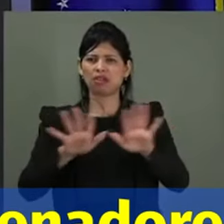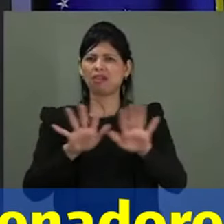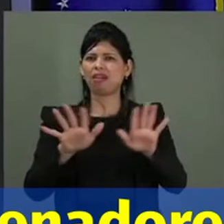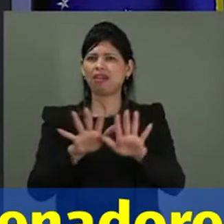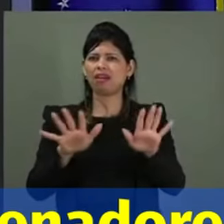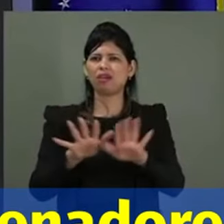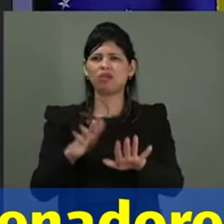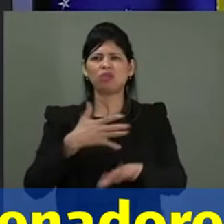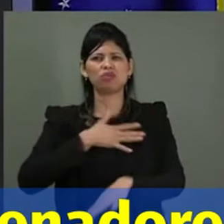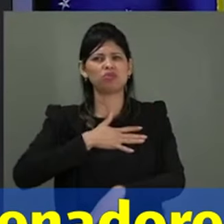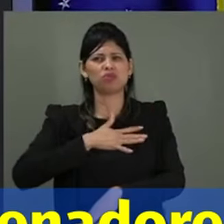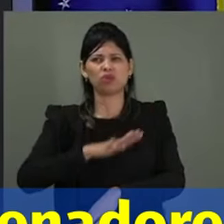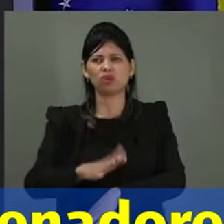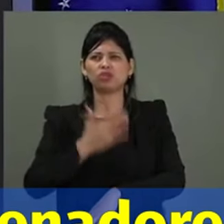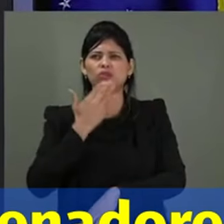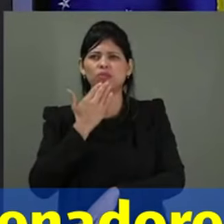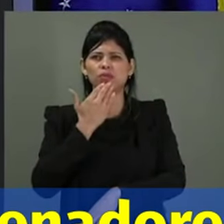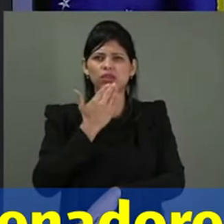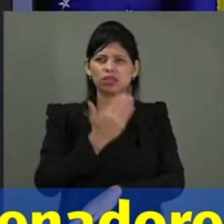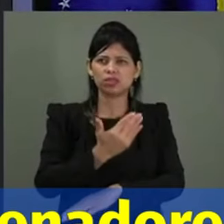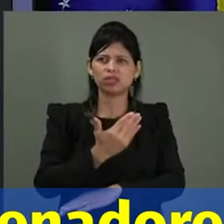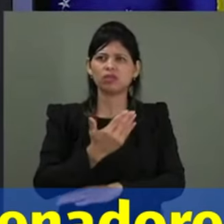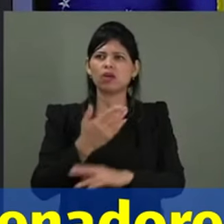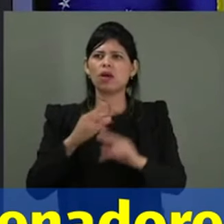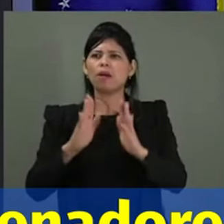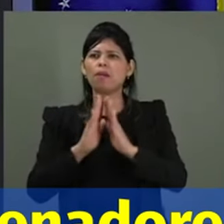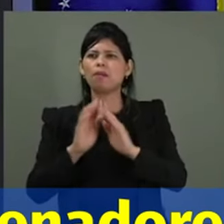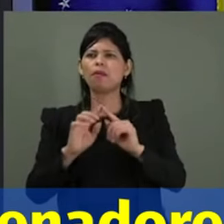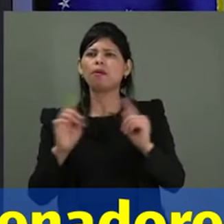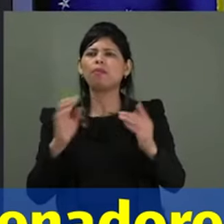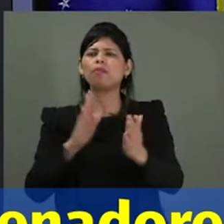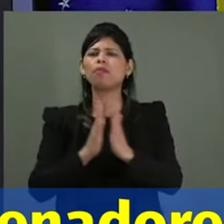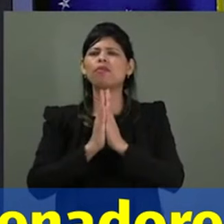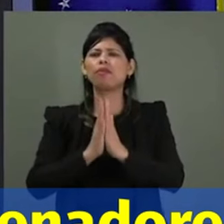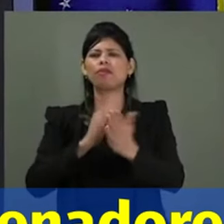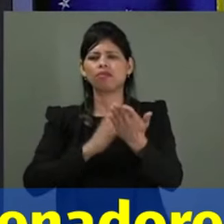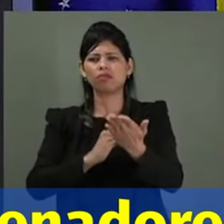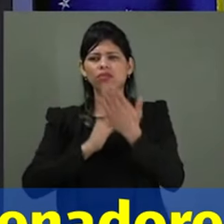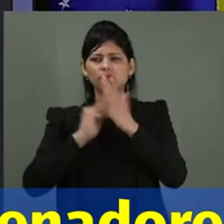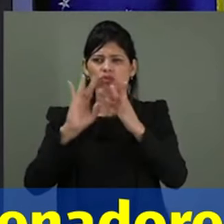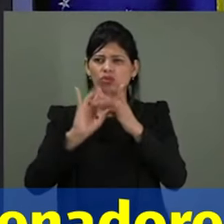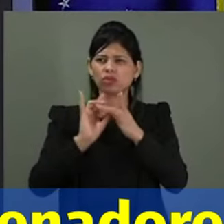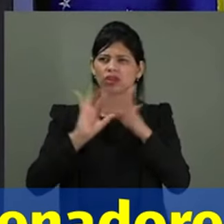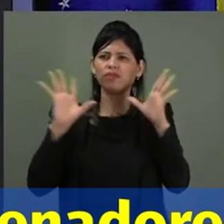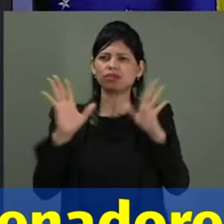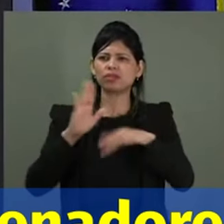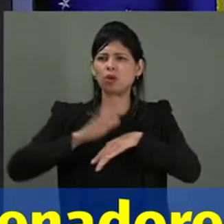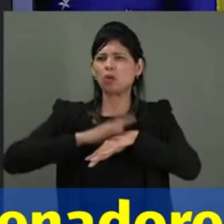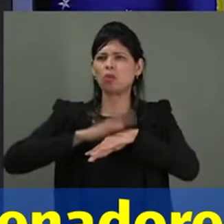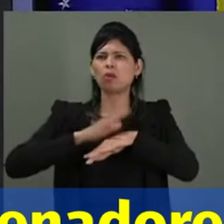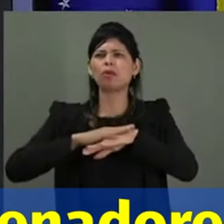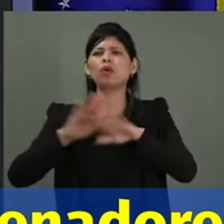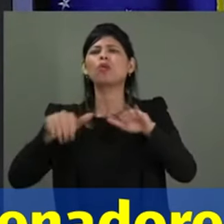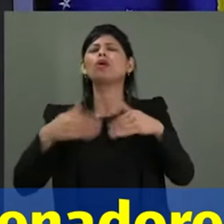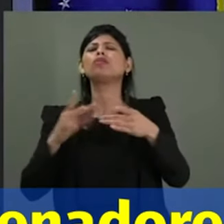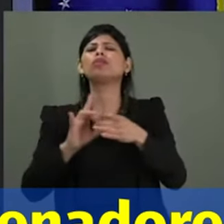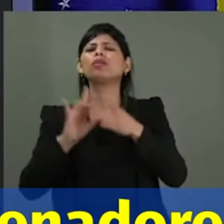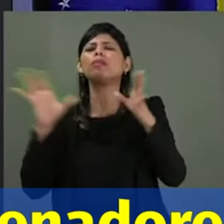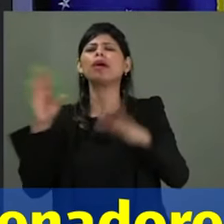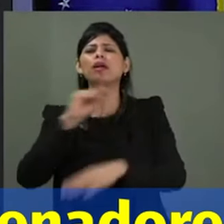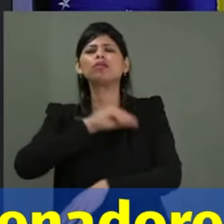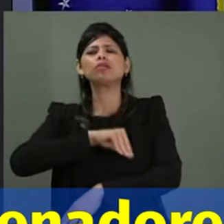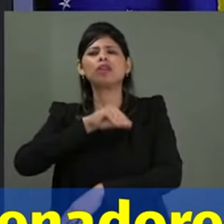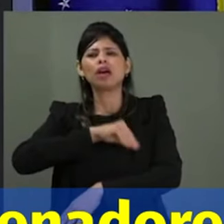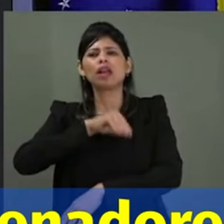bem, doutor. Me ajude. Ajude a gente aí. Vê quando é que vai tirar isso da gente. Vê quando é que vai liberar nossas contas. Eu preciso